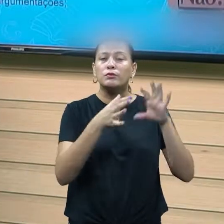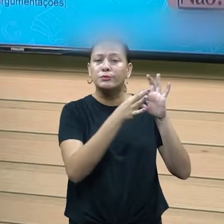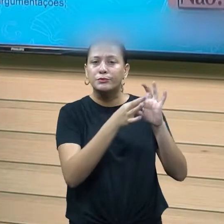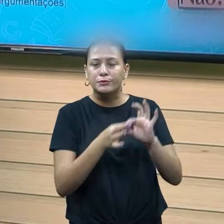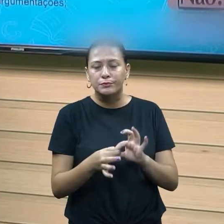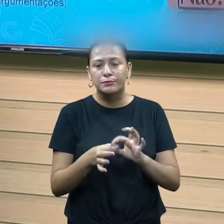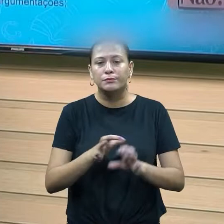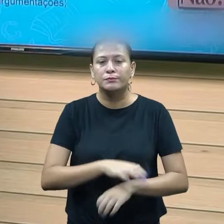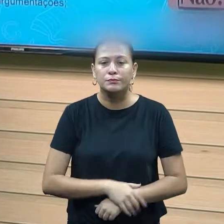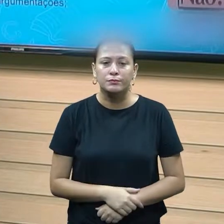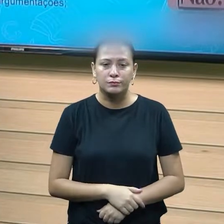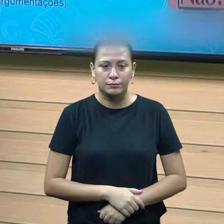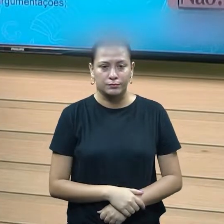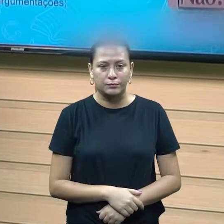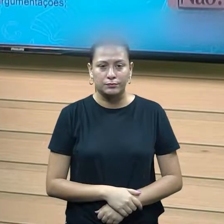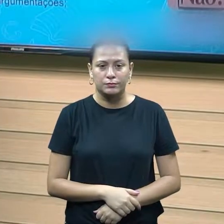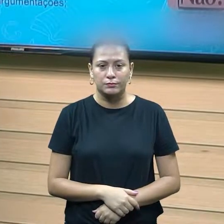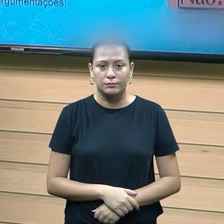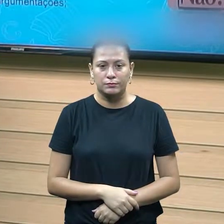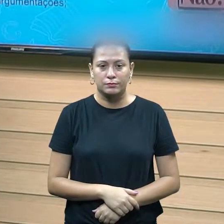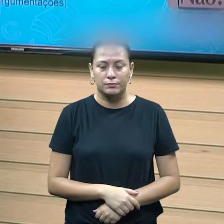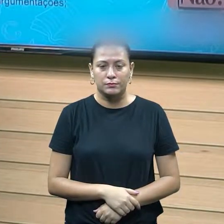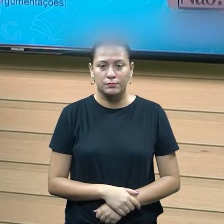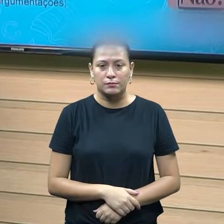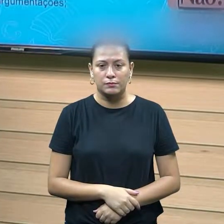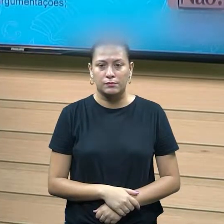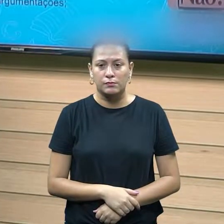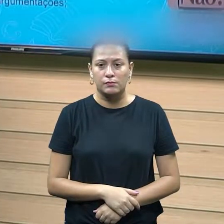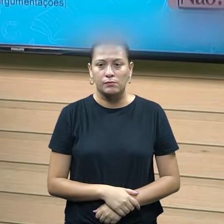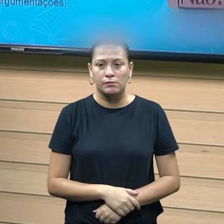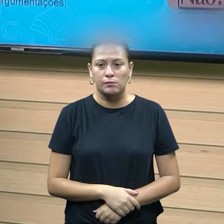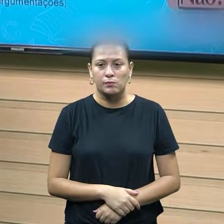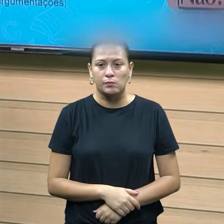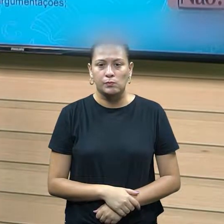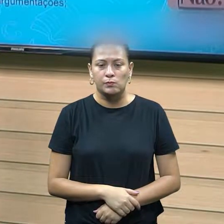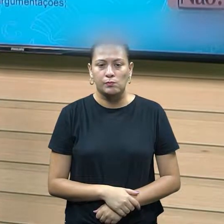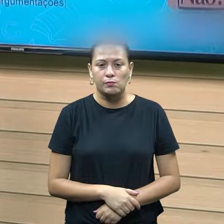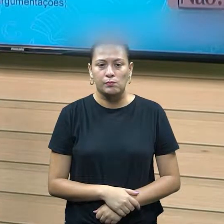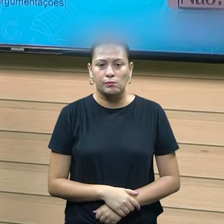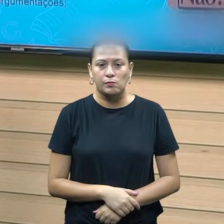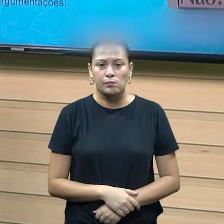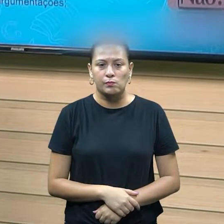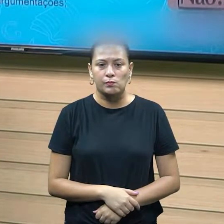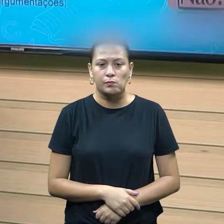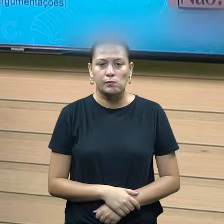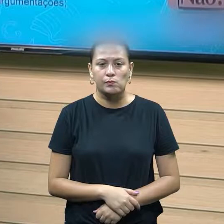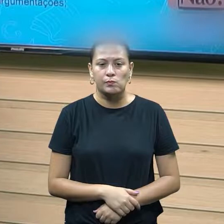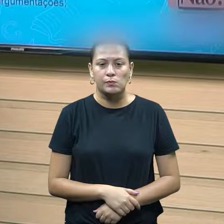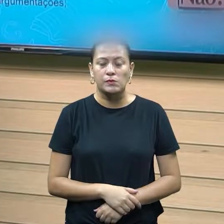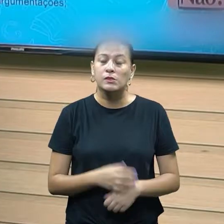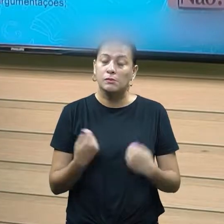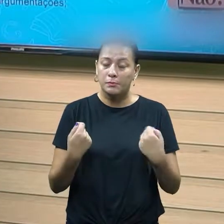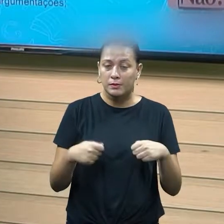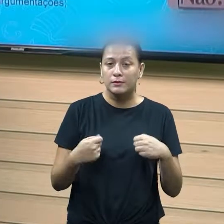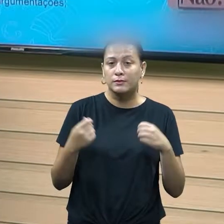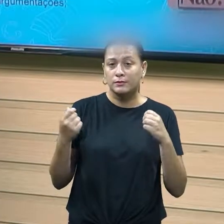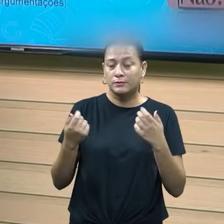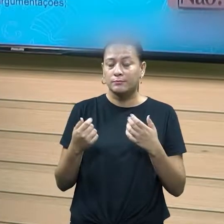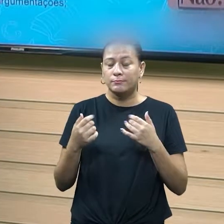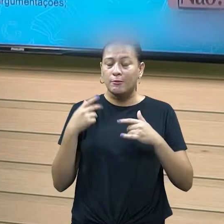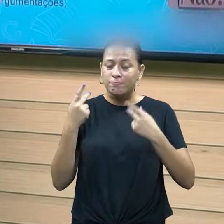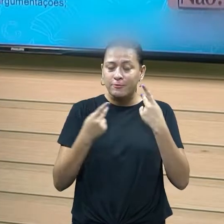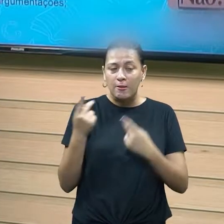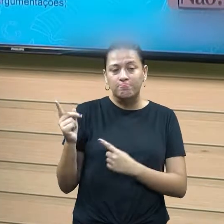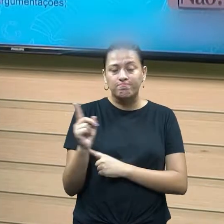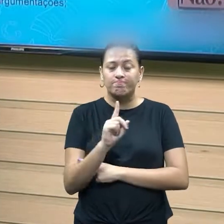muitas das vezes, eu entro nesse processo de negociação, eu, certas situações, tenho que saber dizer não, né. Porque isso é